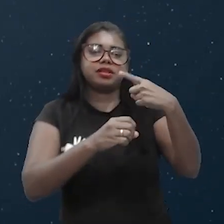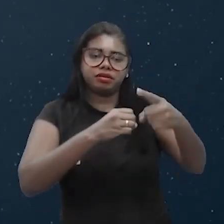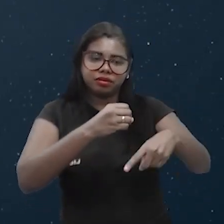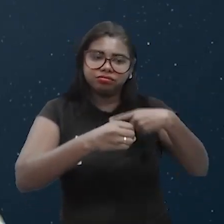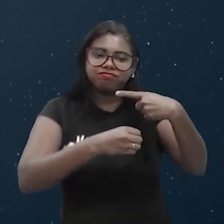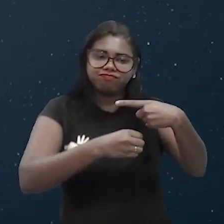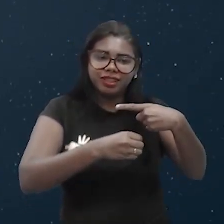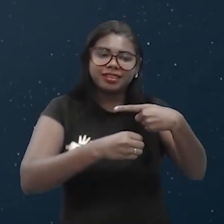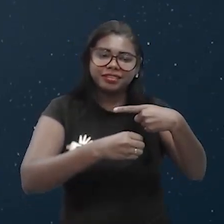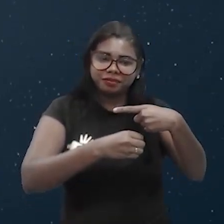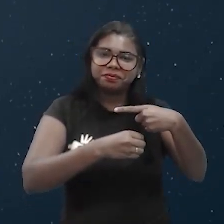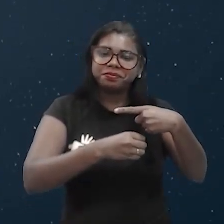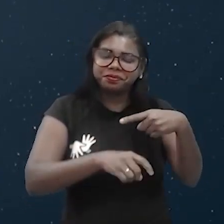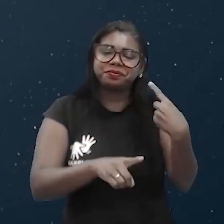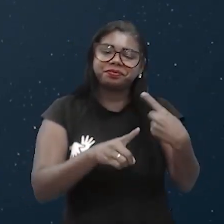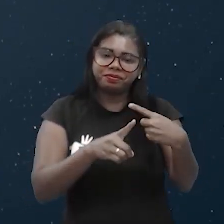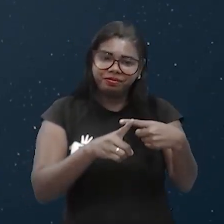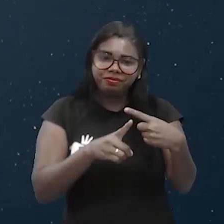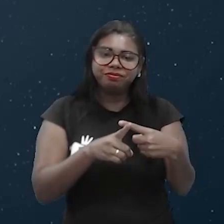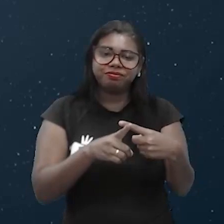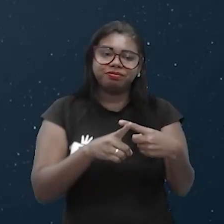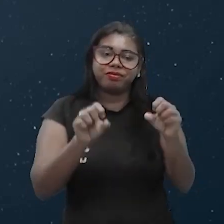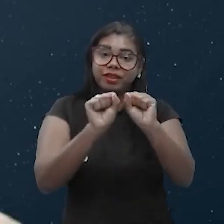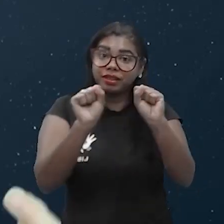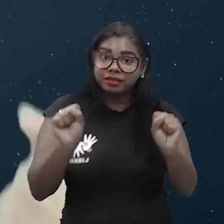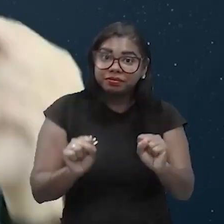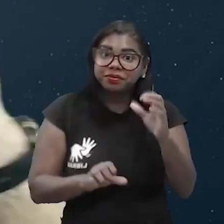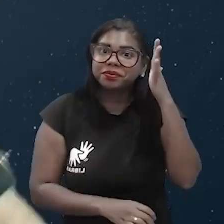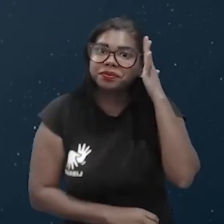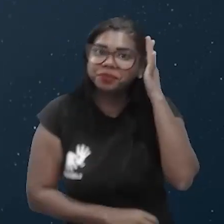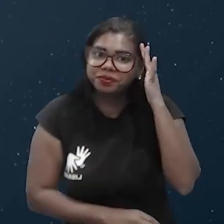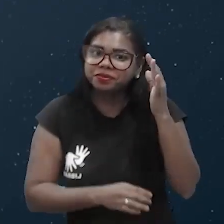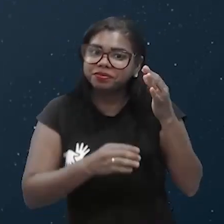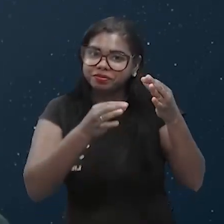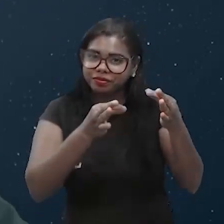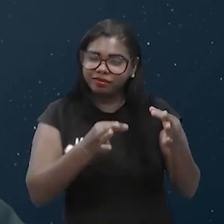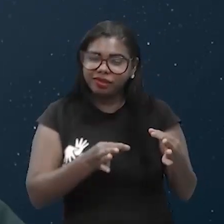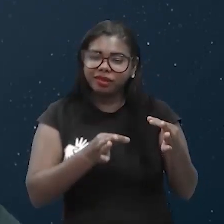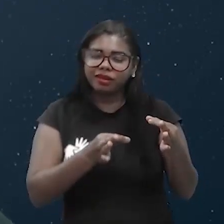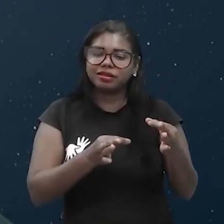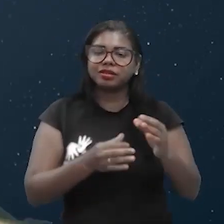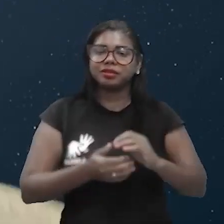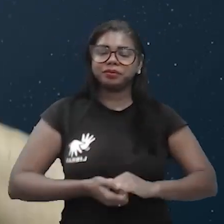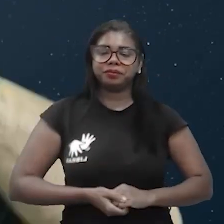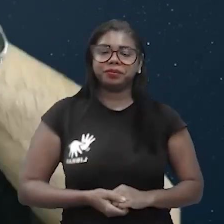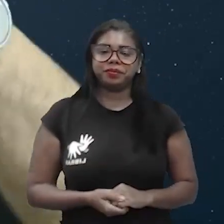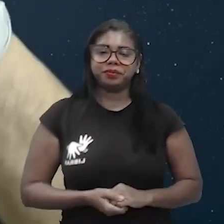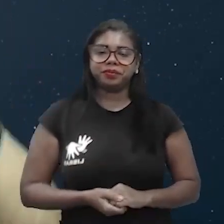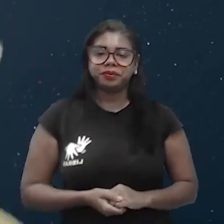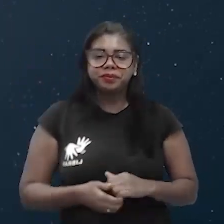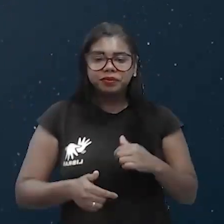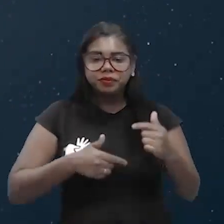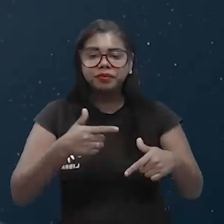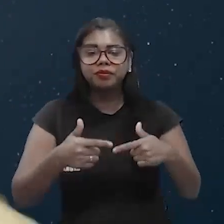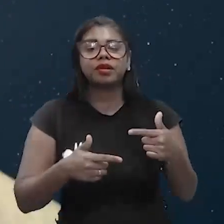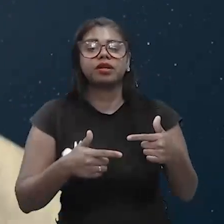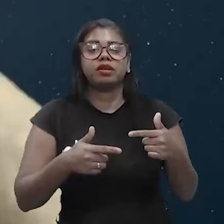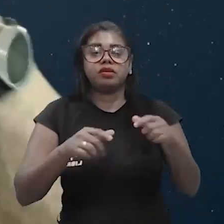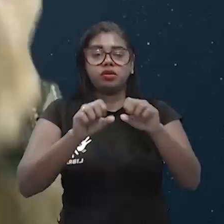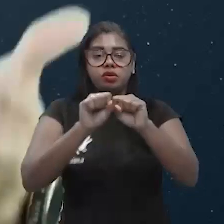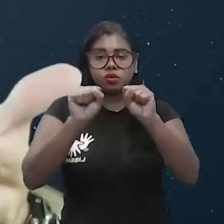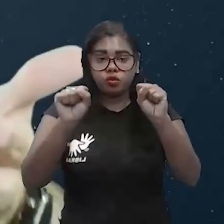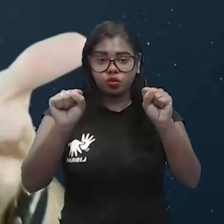negativo, porque foi feito pelo sistema. Tá certo? Ou seja, foi feito no sistema. O trabalho feito pelo sistema,